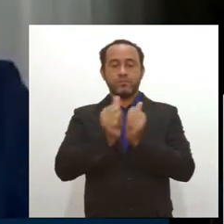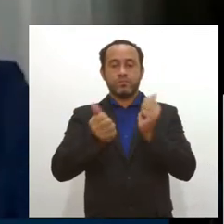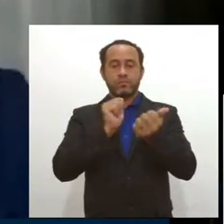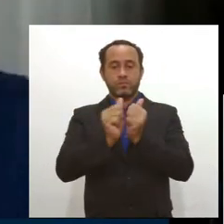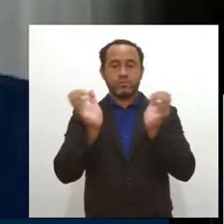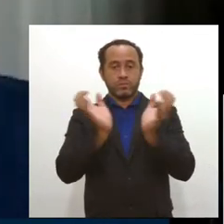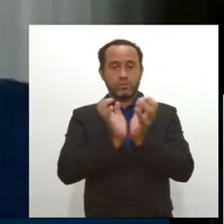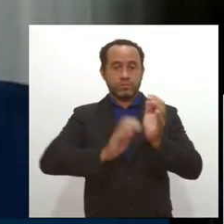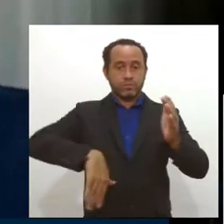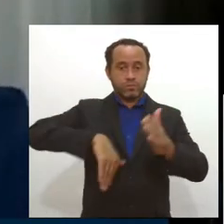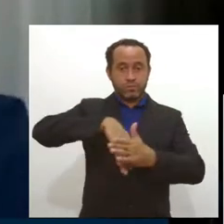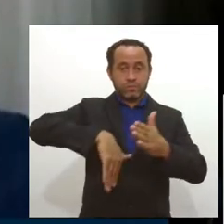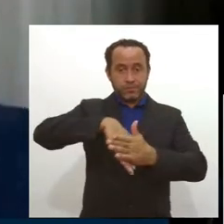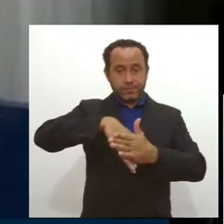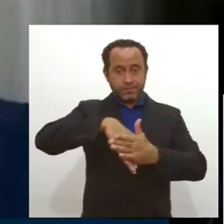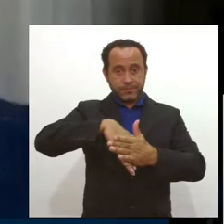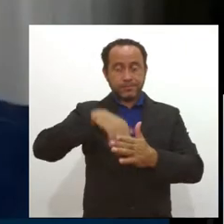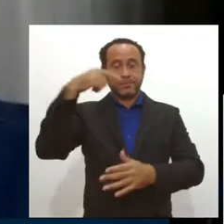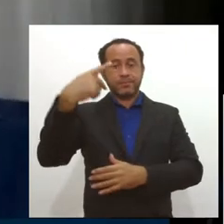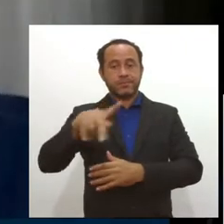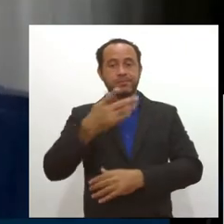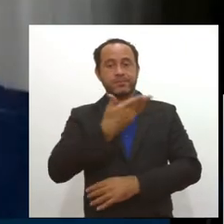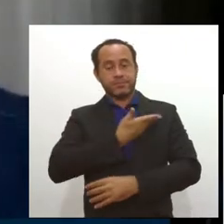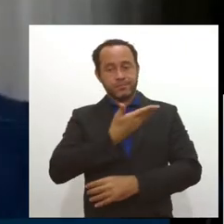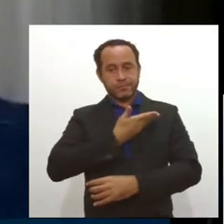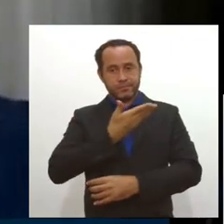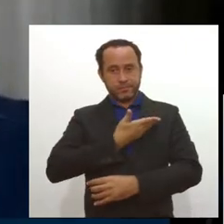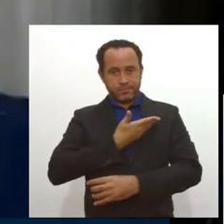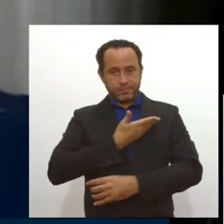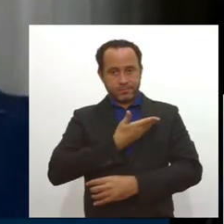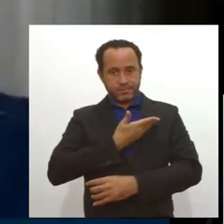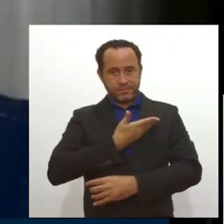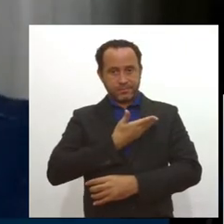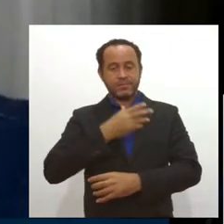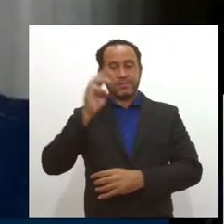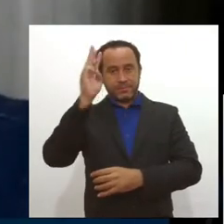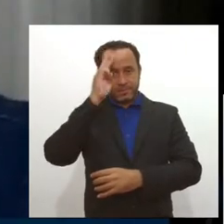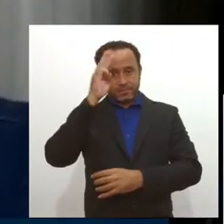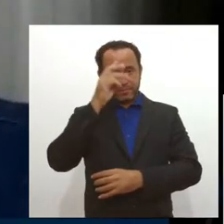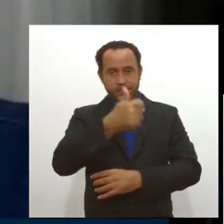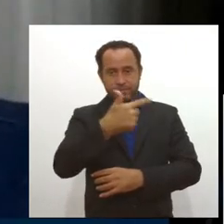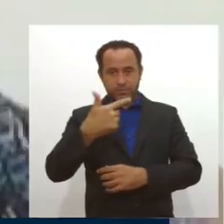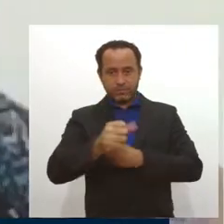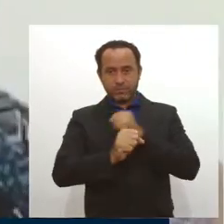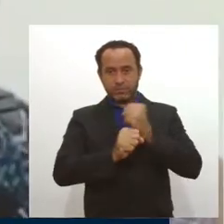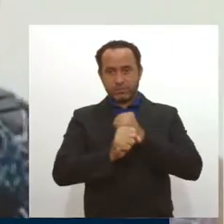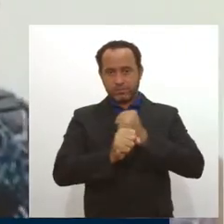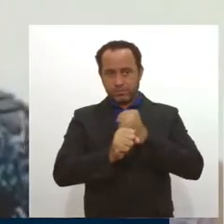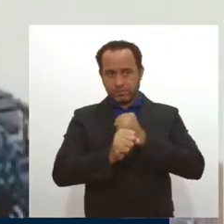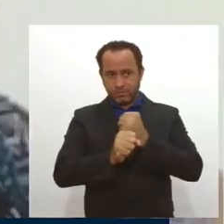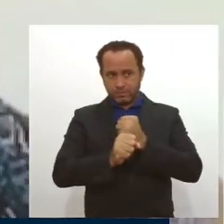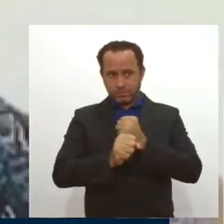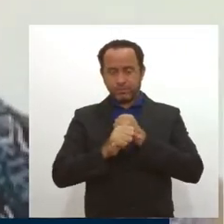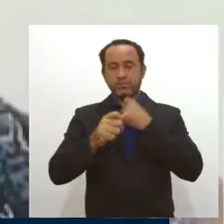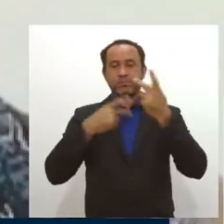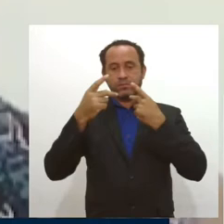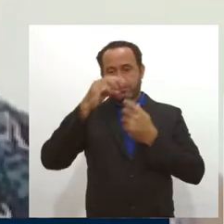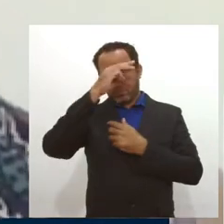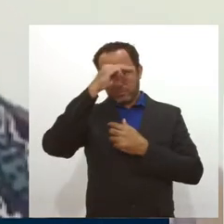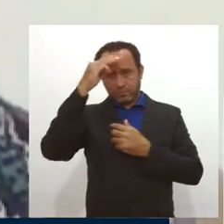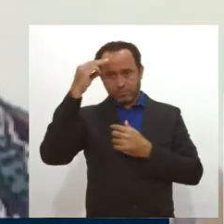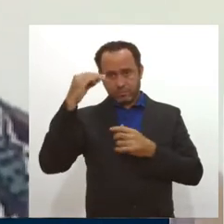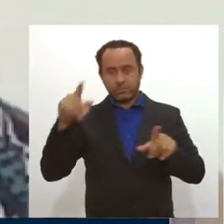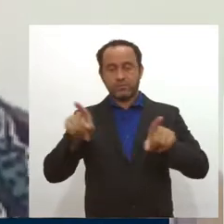criado por ele e outros amigos, e que na terça-feira completou 12 anos de existência. Em sua fala, a deputada Maria